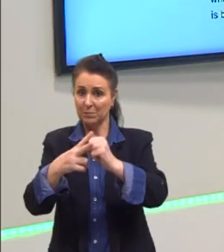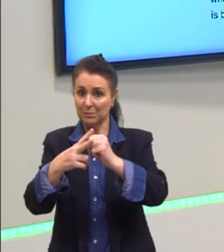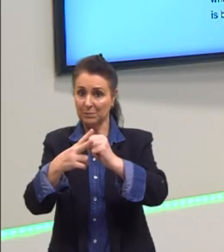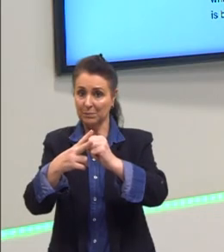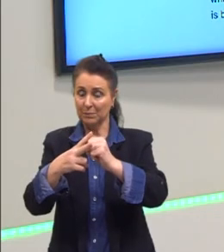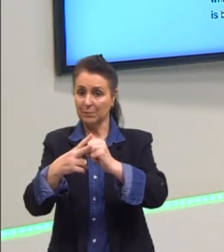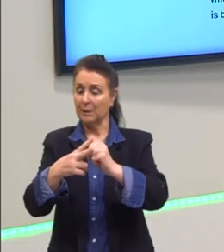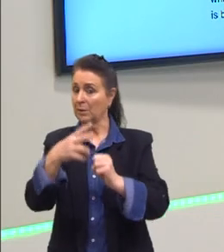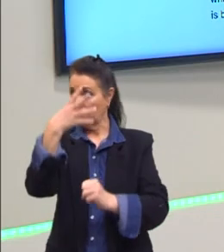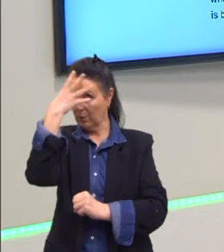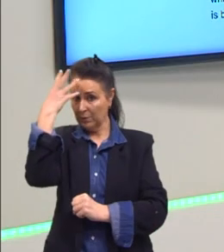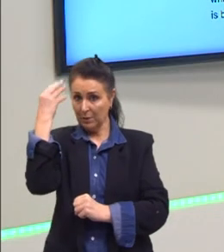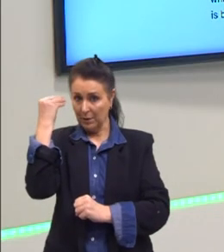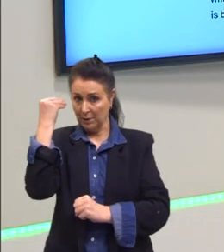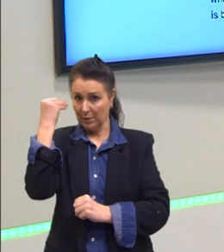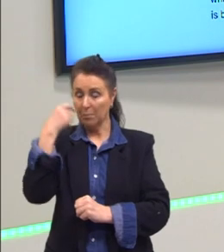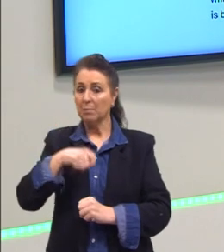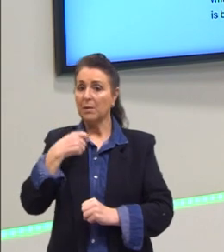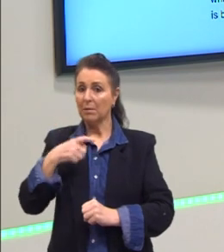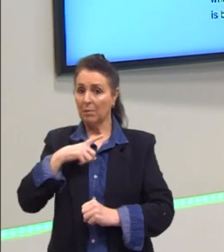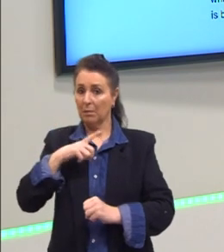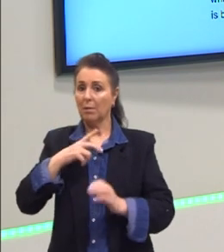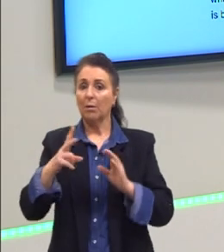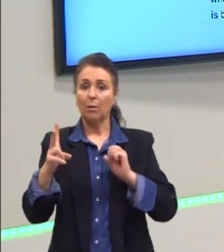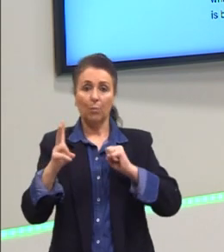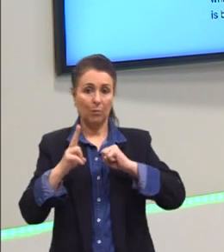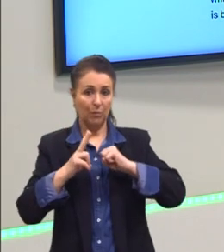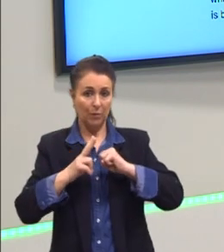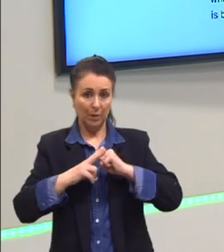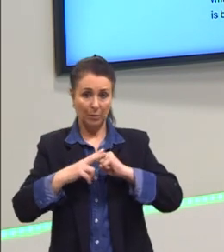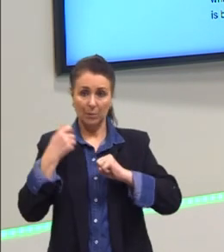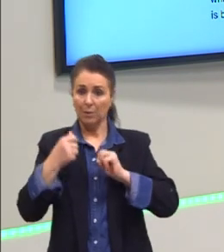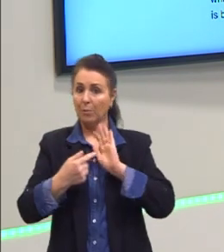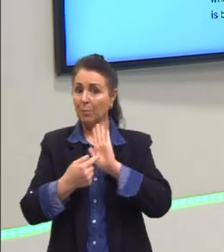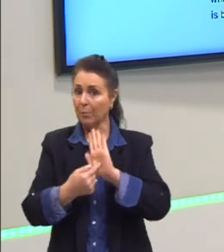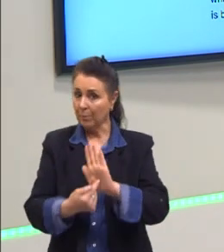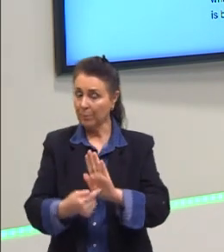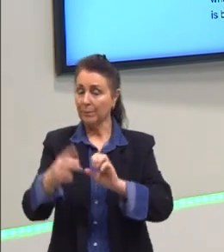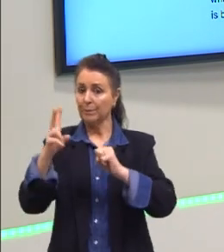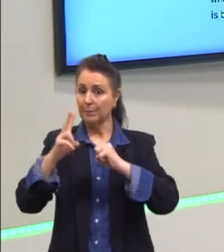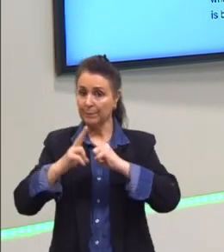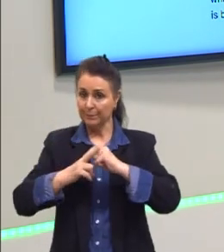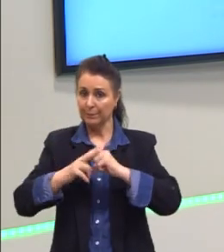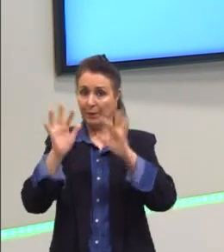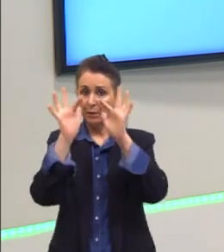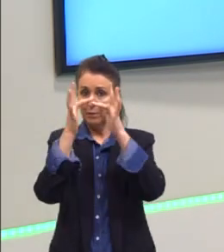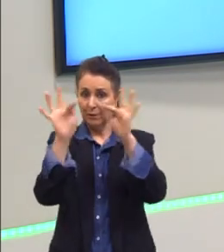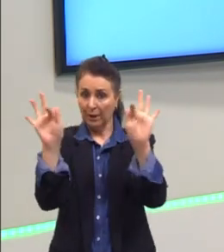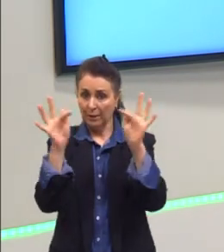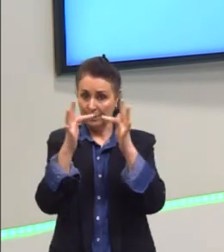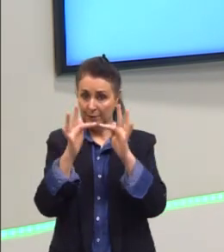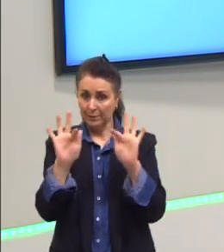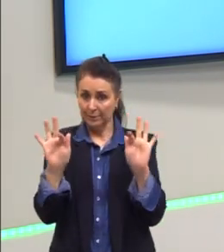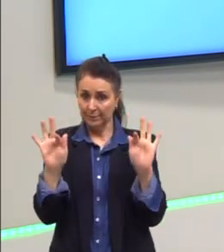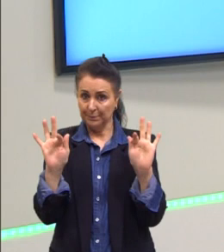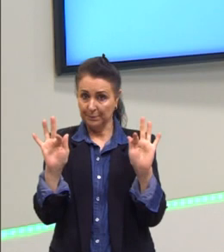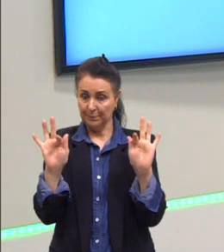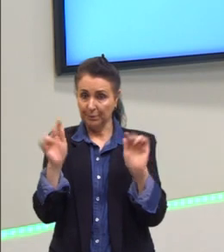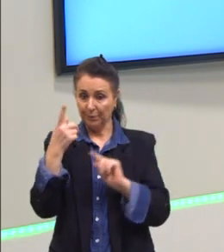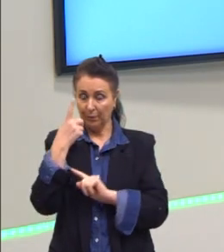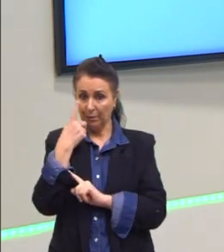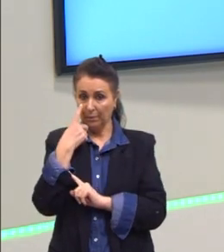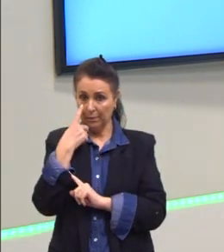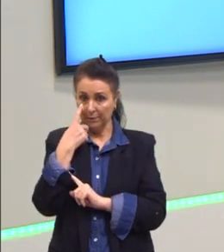Não esqueçam, ele tem que ter verbo. Tem que aparecer algum verbo ali. Vamos pegar a frase então. Olha lá.